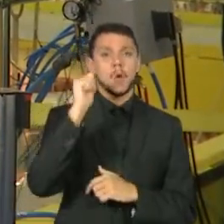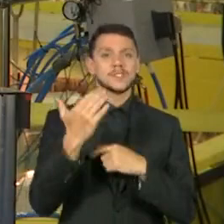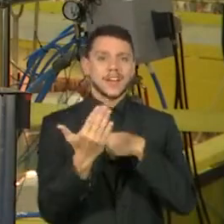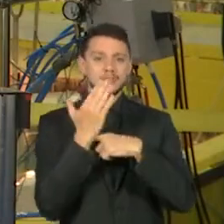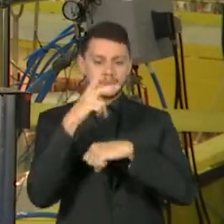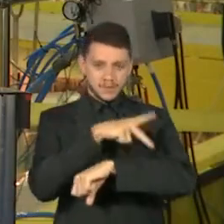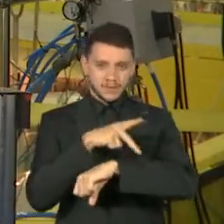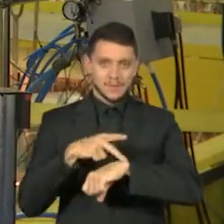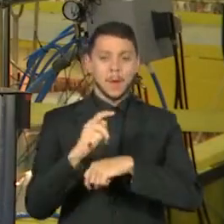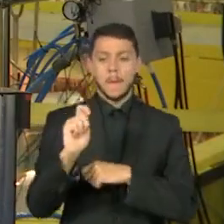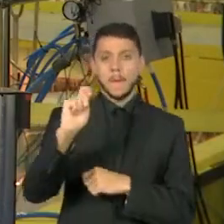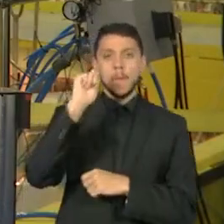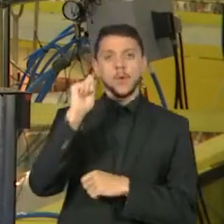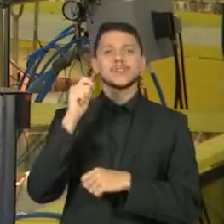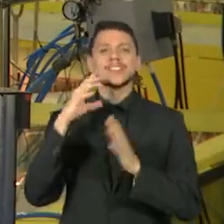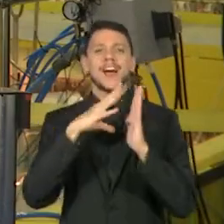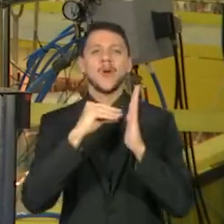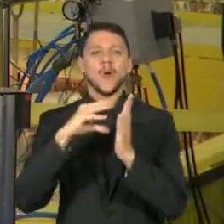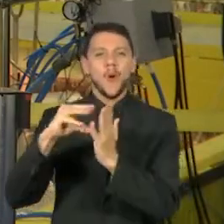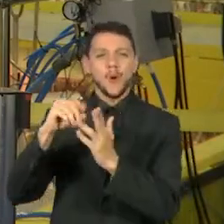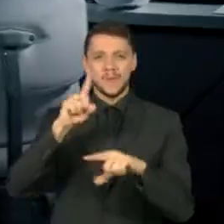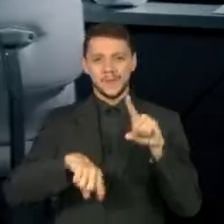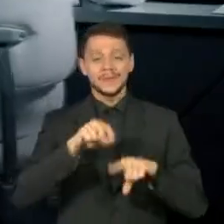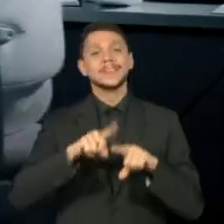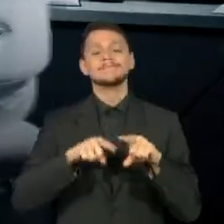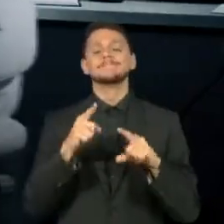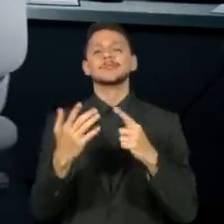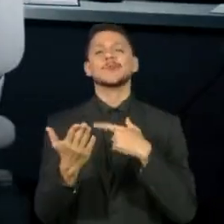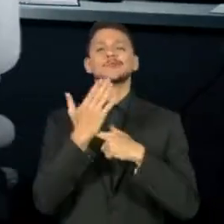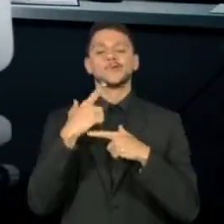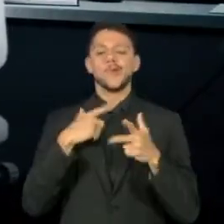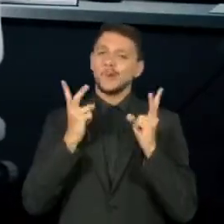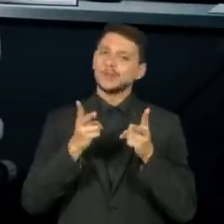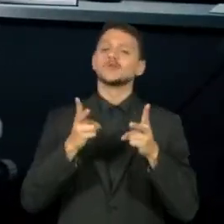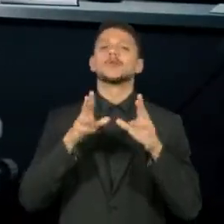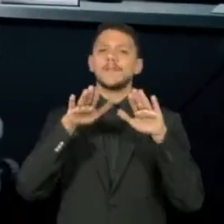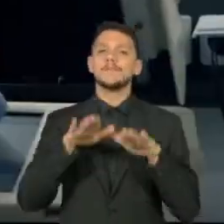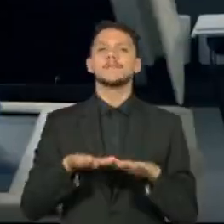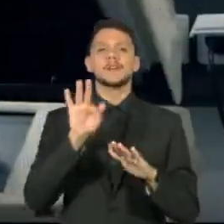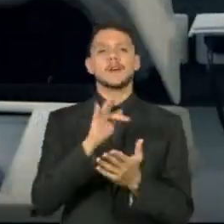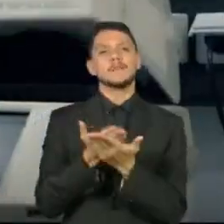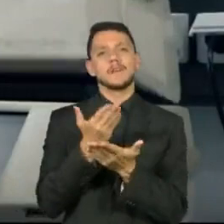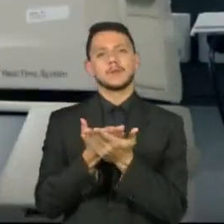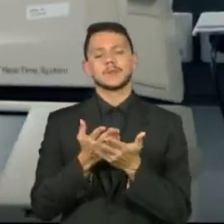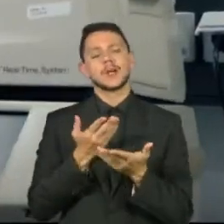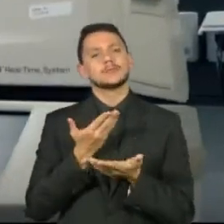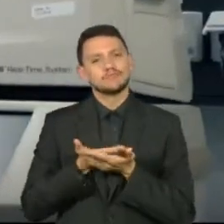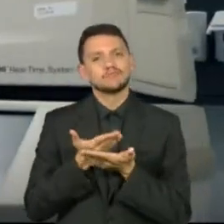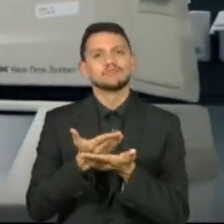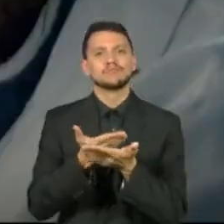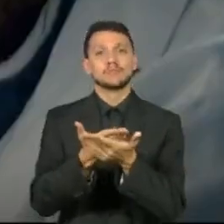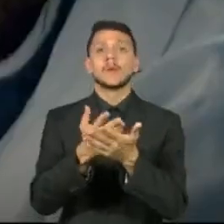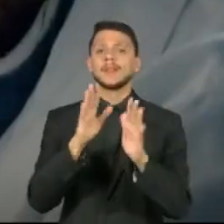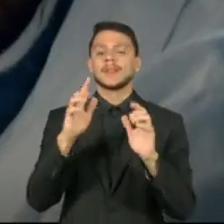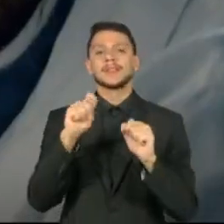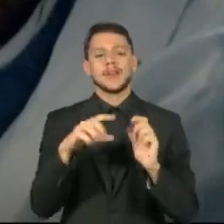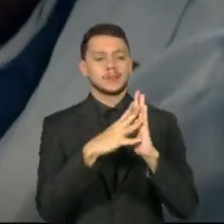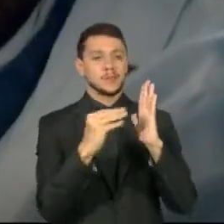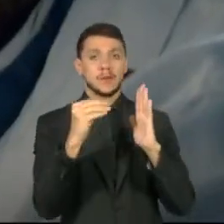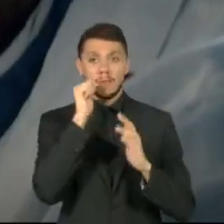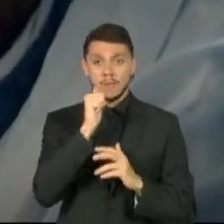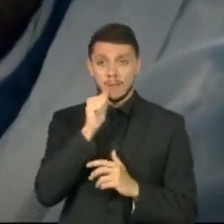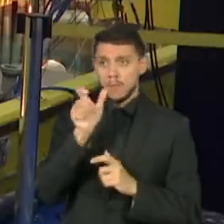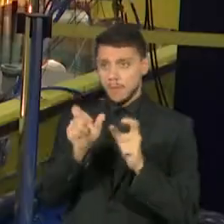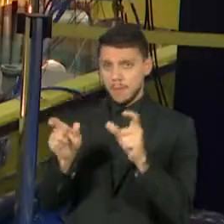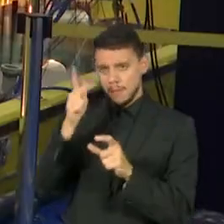xerox. Isso fez com que eu permanecesse na universidade. Então, posso inspirar, mas dentro da universidade, quando essas pessoas chegam, elas também precisam